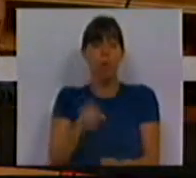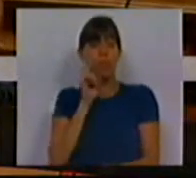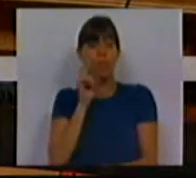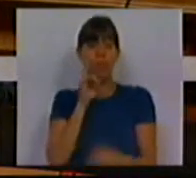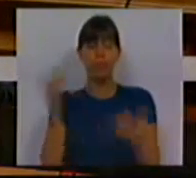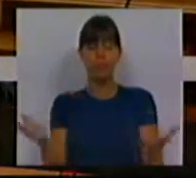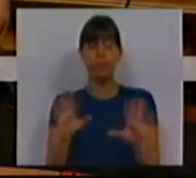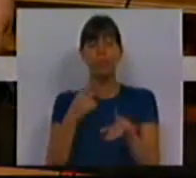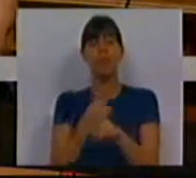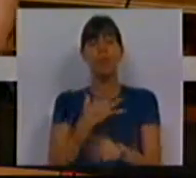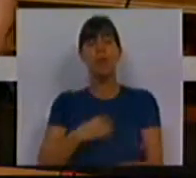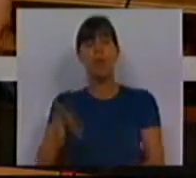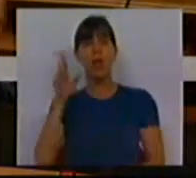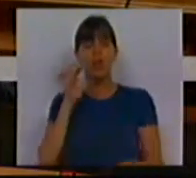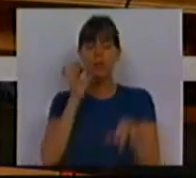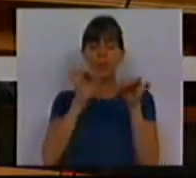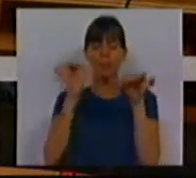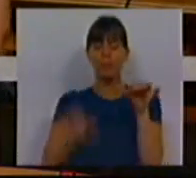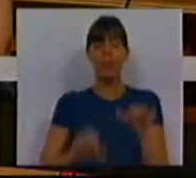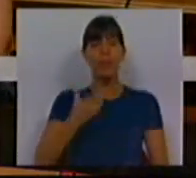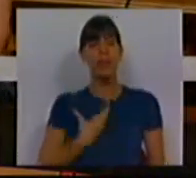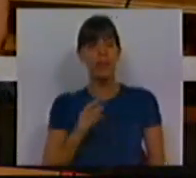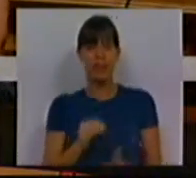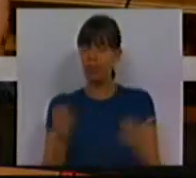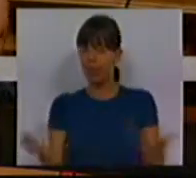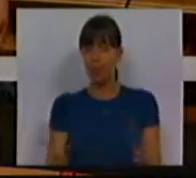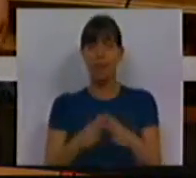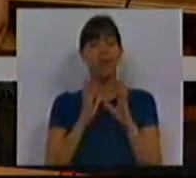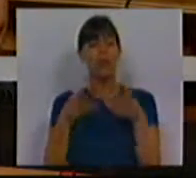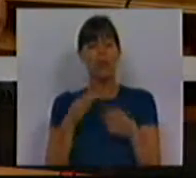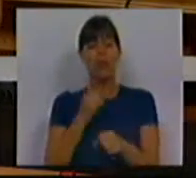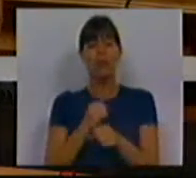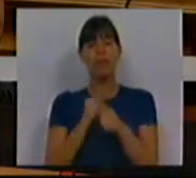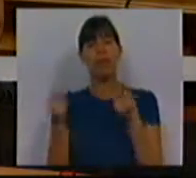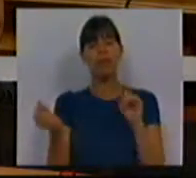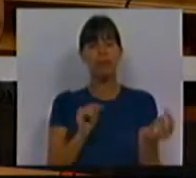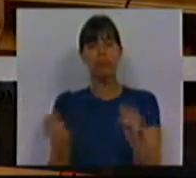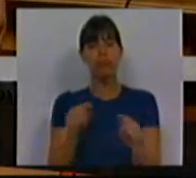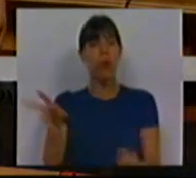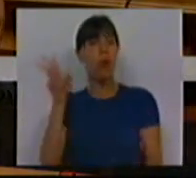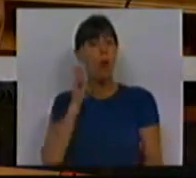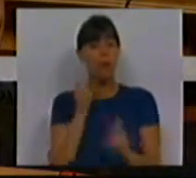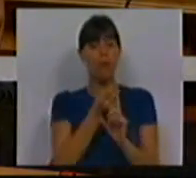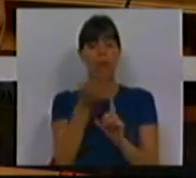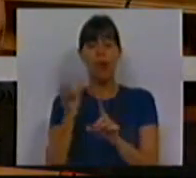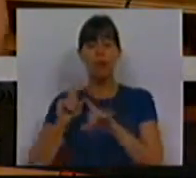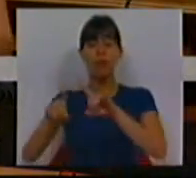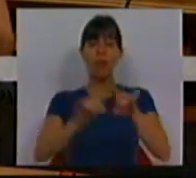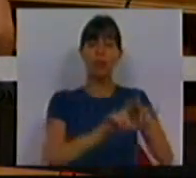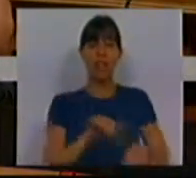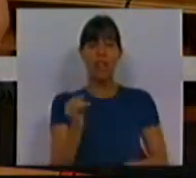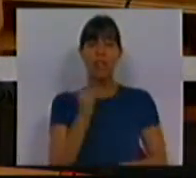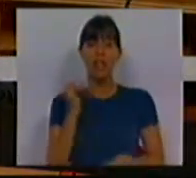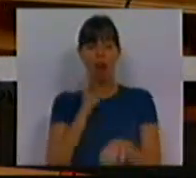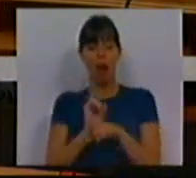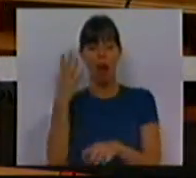proteger. Também gostei de ouvir a intervenção do CDS. O grupo de trabalho que debateu e que ouviu uma série de instituições na altura